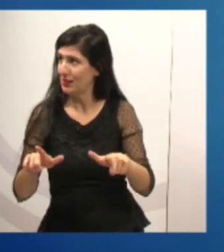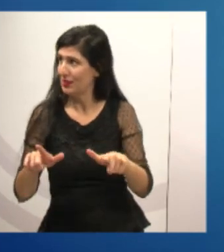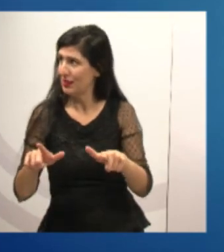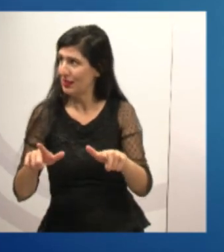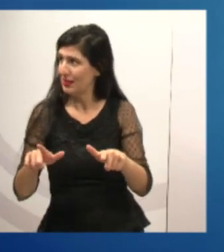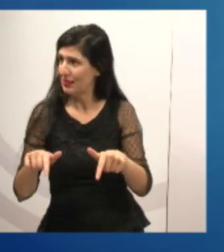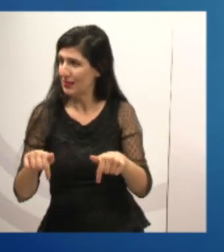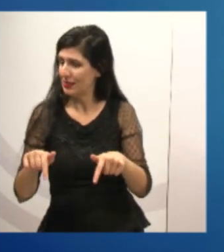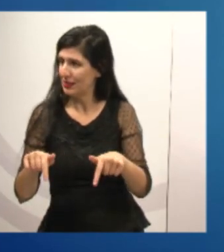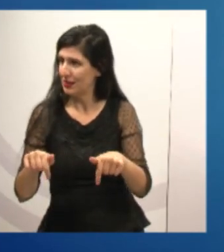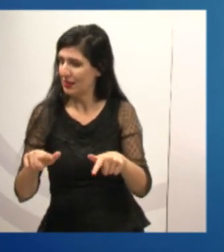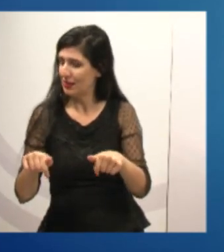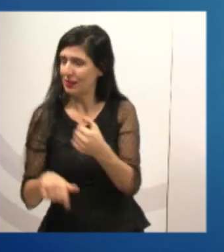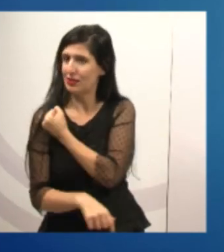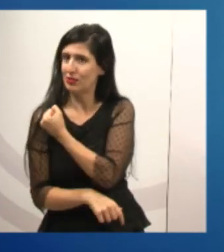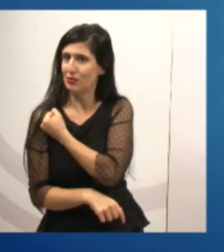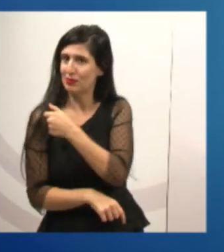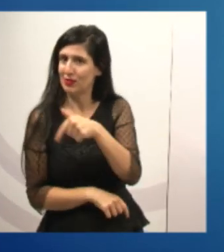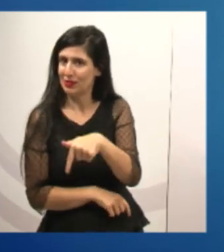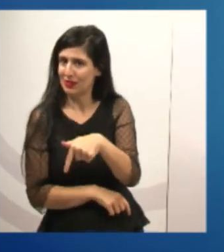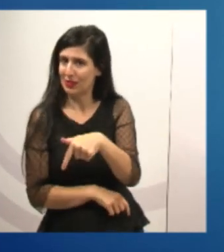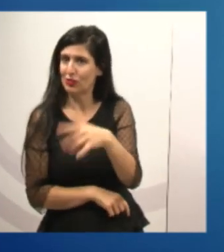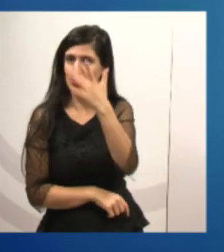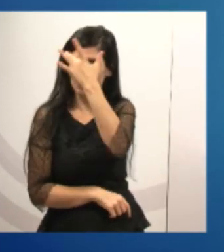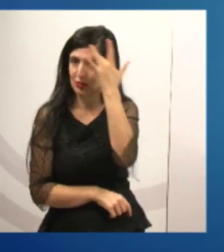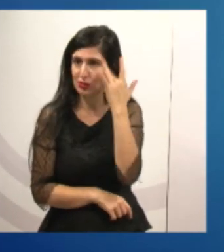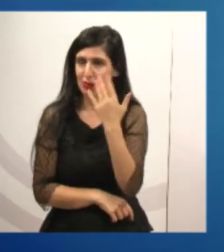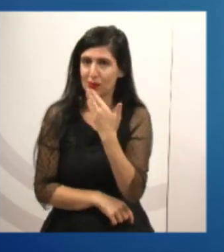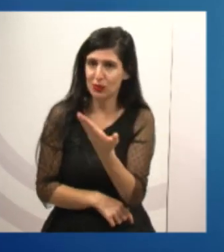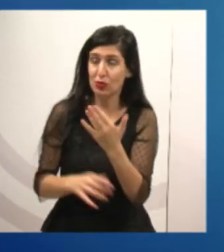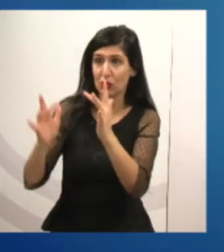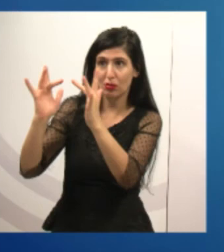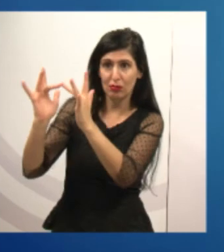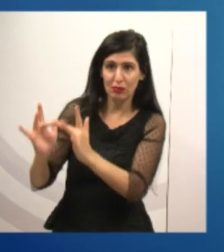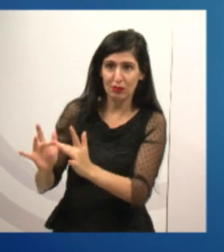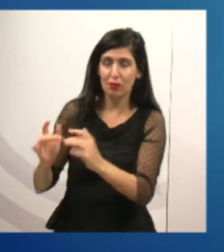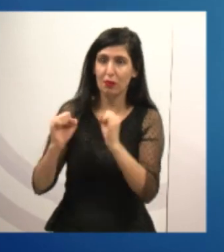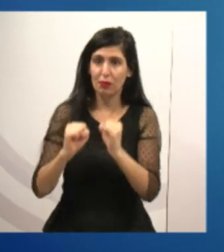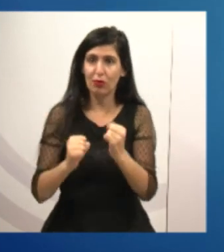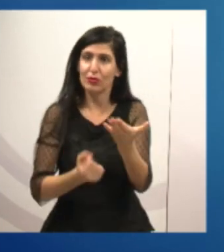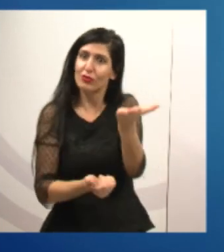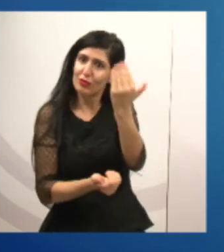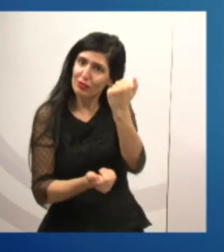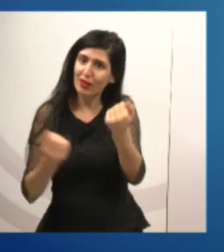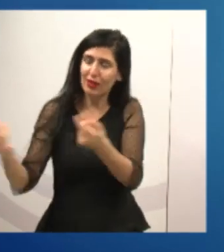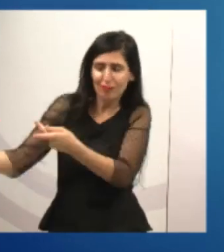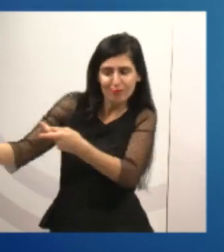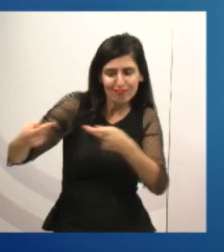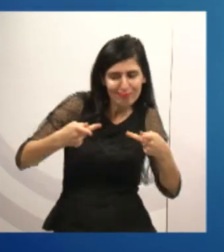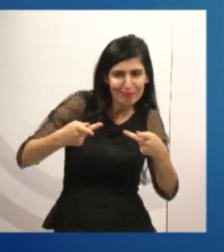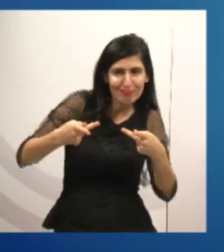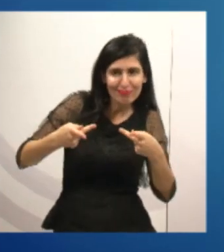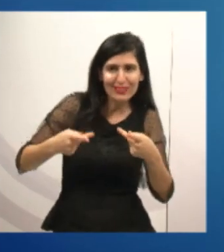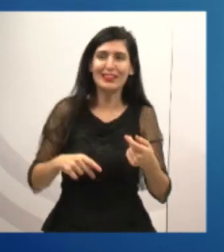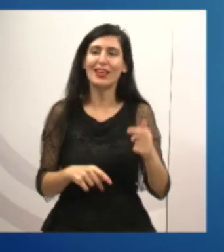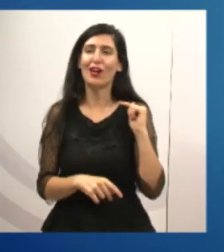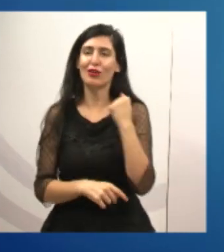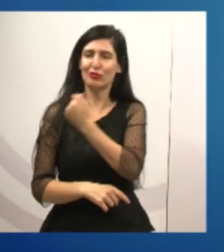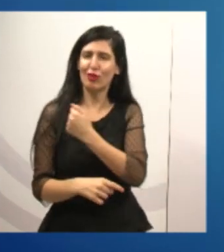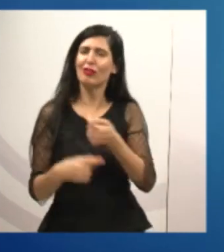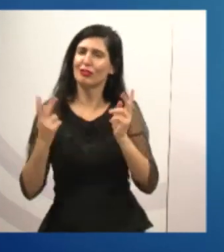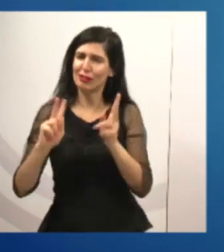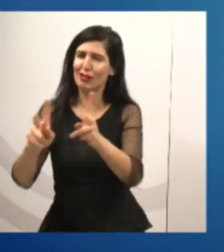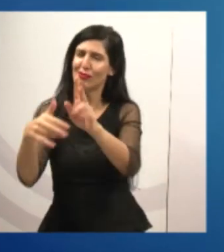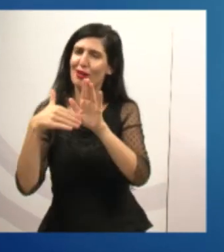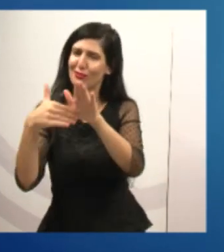as pessoas que queiram fazer as suas solicitações, venham até o meu gabinete que a gente estará sempre à disposição. acompanhe